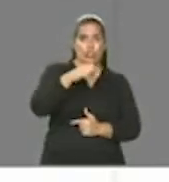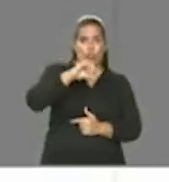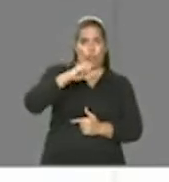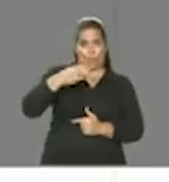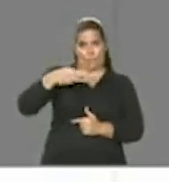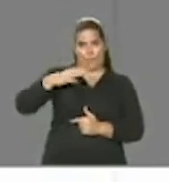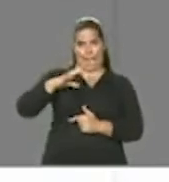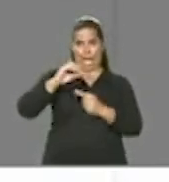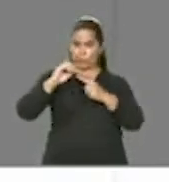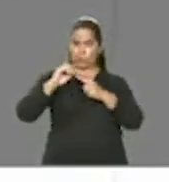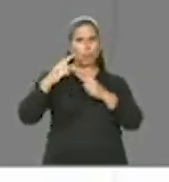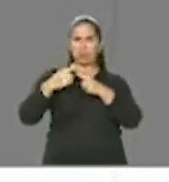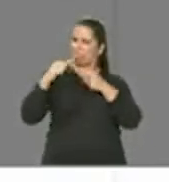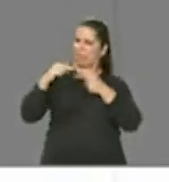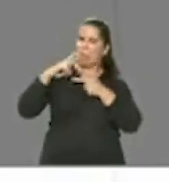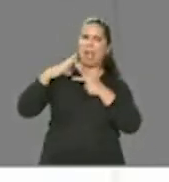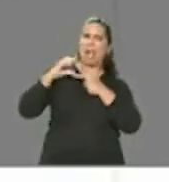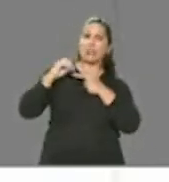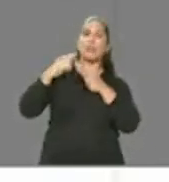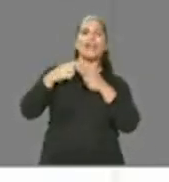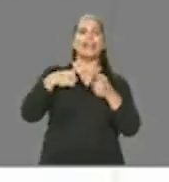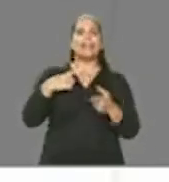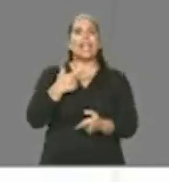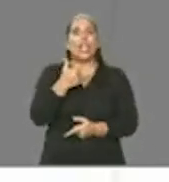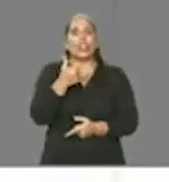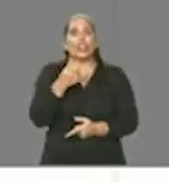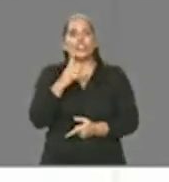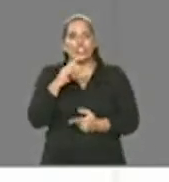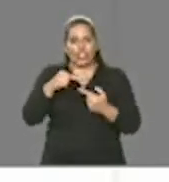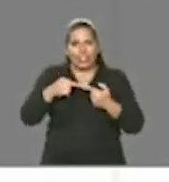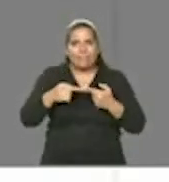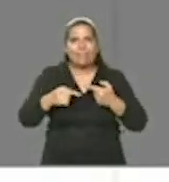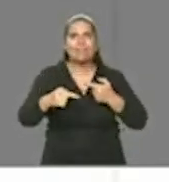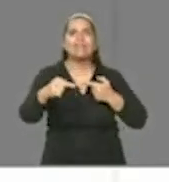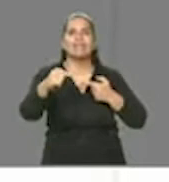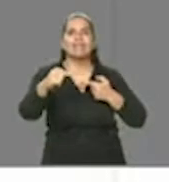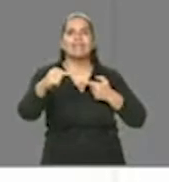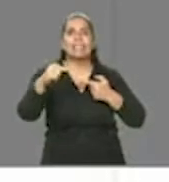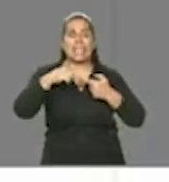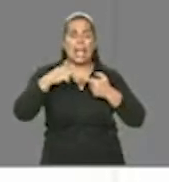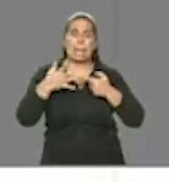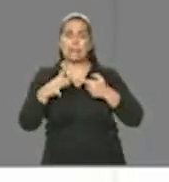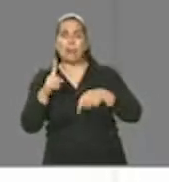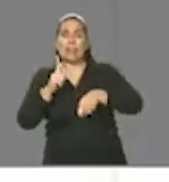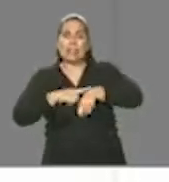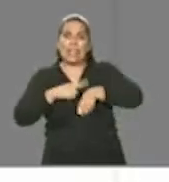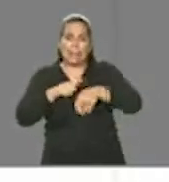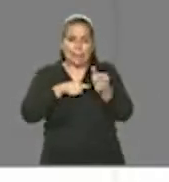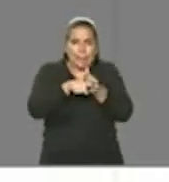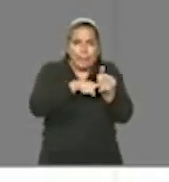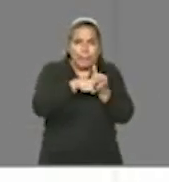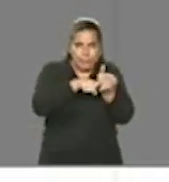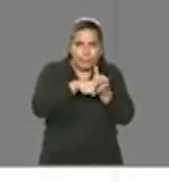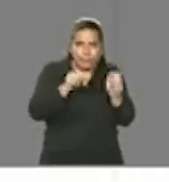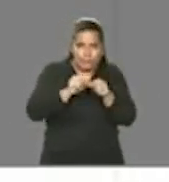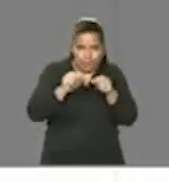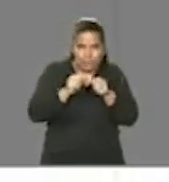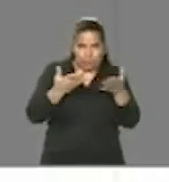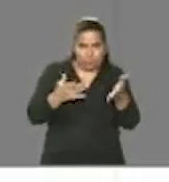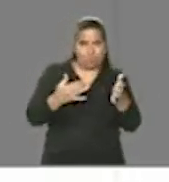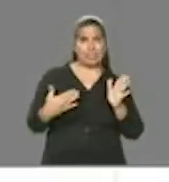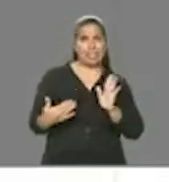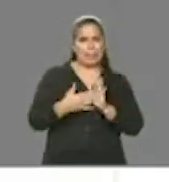por que dia 29 de março? Porque aí temos 12 dias à frente, na época em que esse estudo foi realizado, para